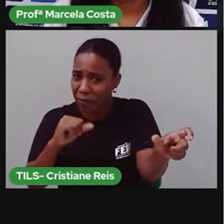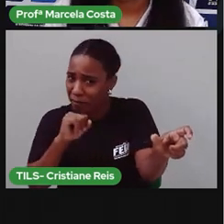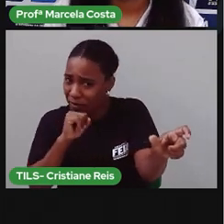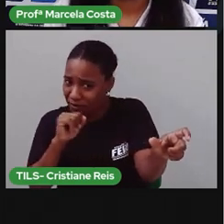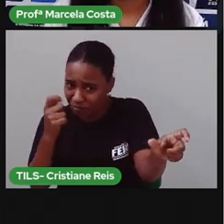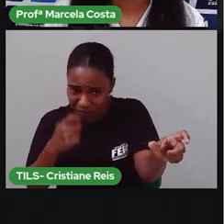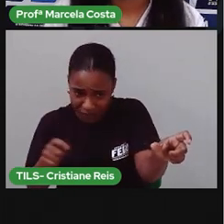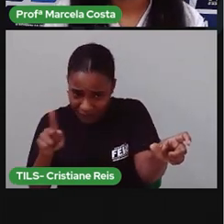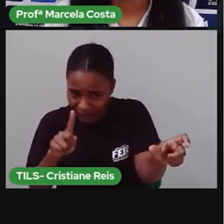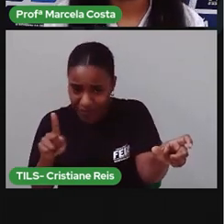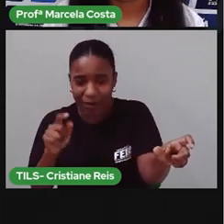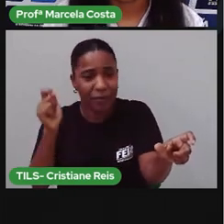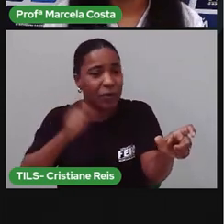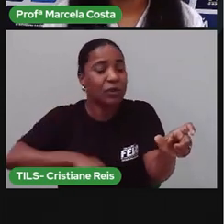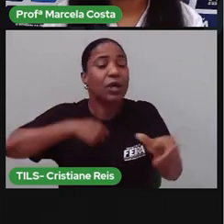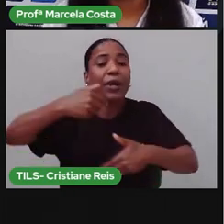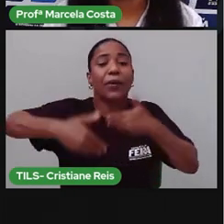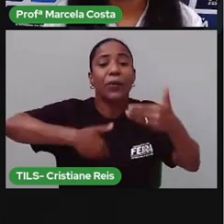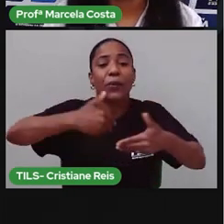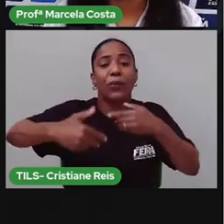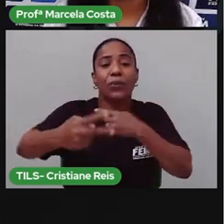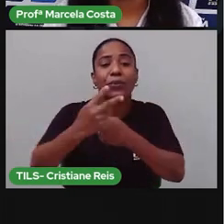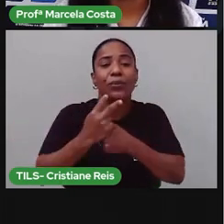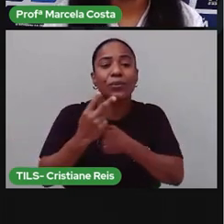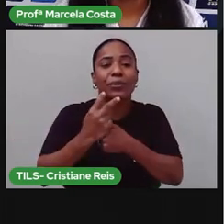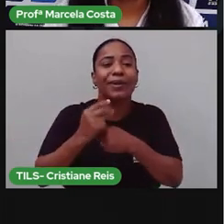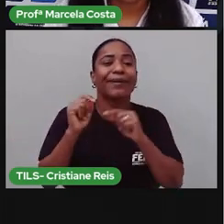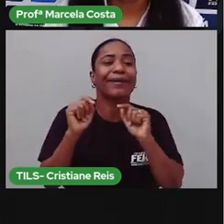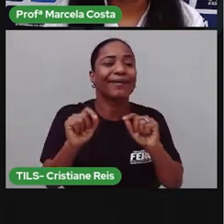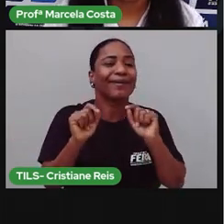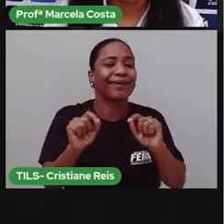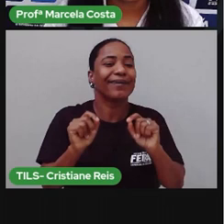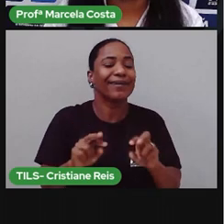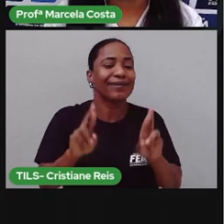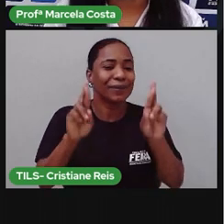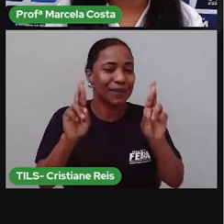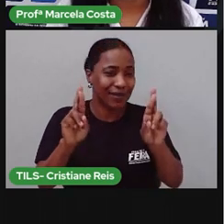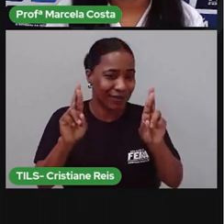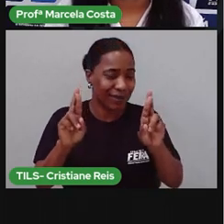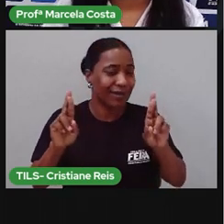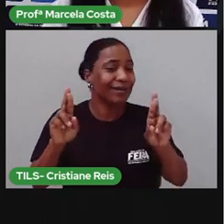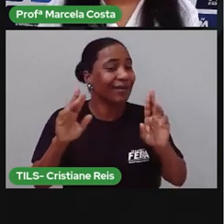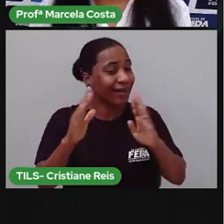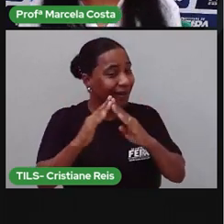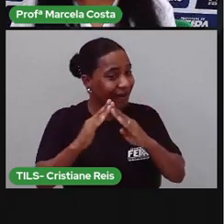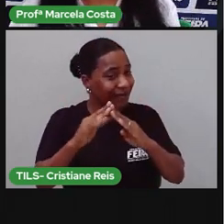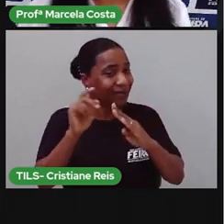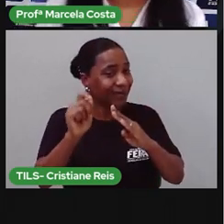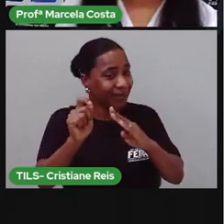tá bom? Mas a pessoa que representa a mãe, que faz o papel de mãe na sua vida.